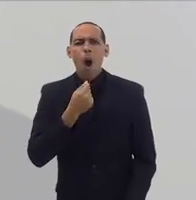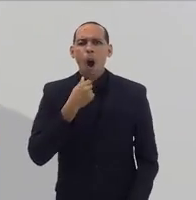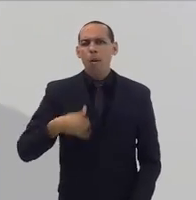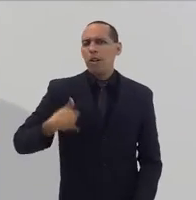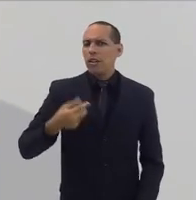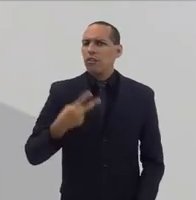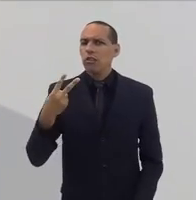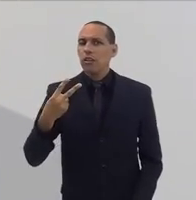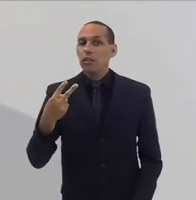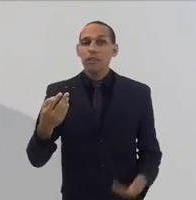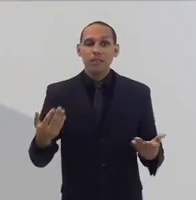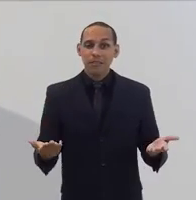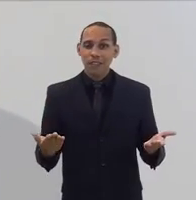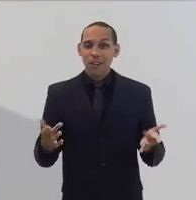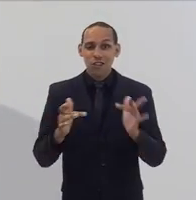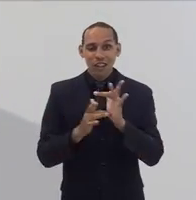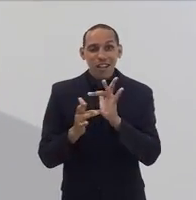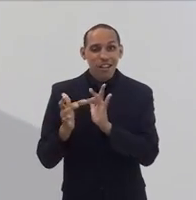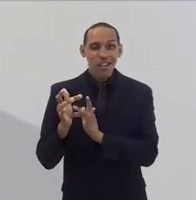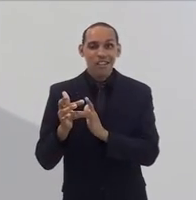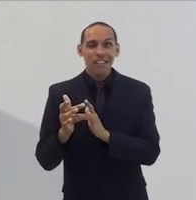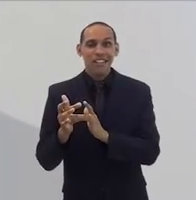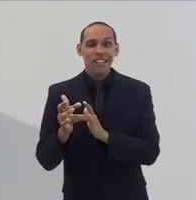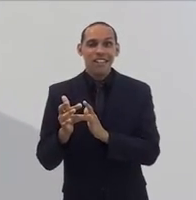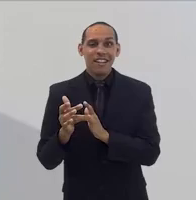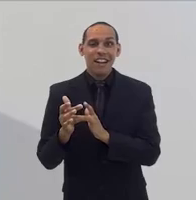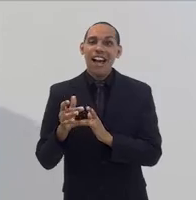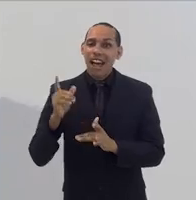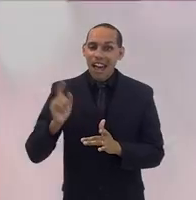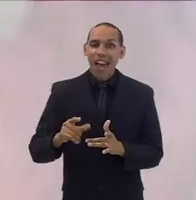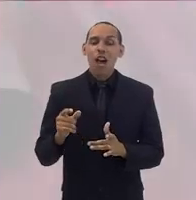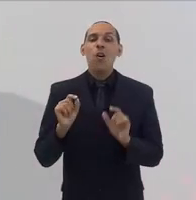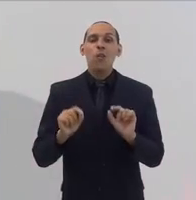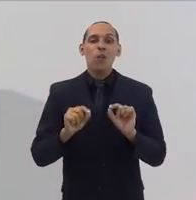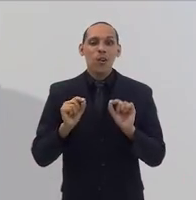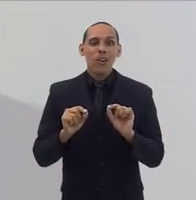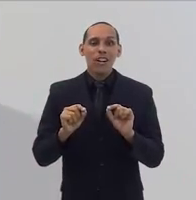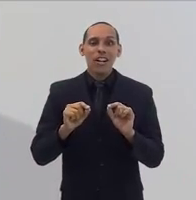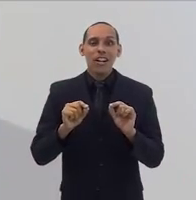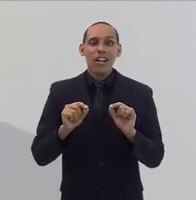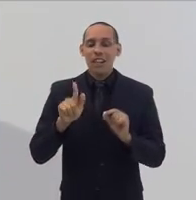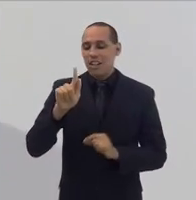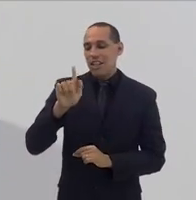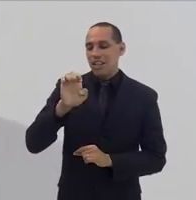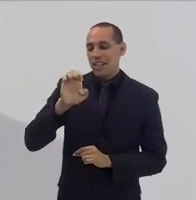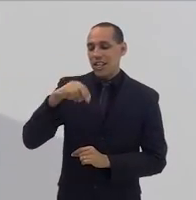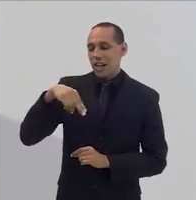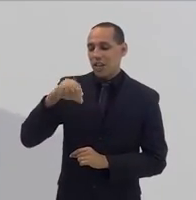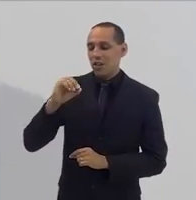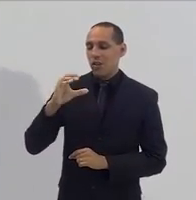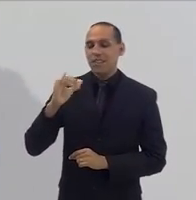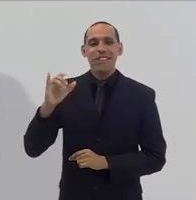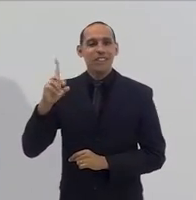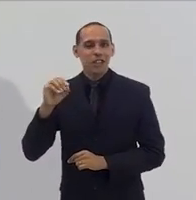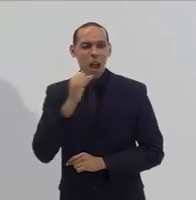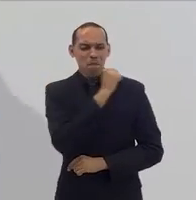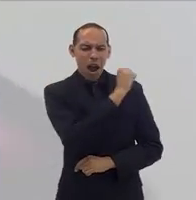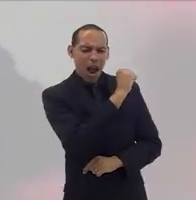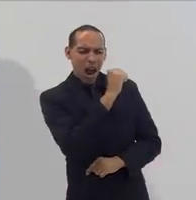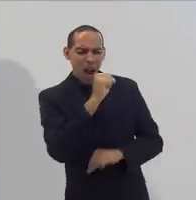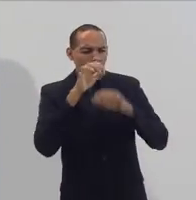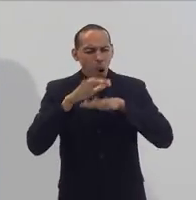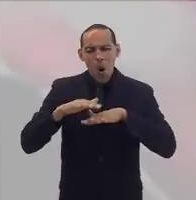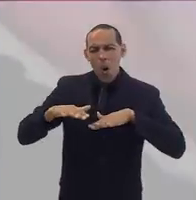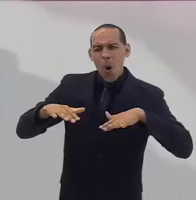meninos. Ou seja, Natália, Jesus foi alvo de um genocídio, assassinato